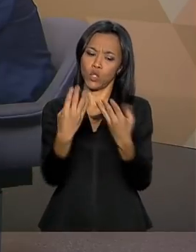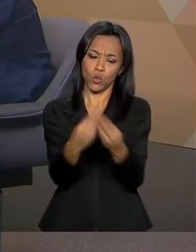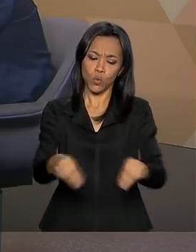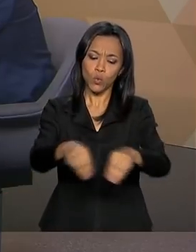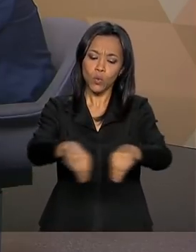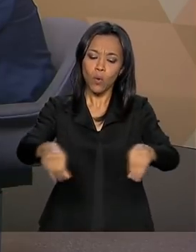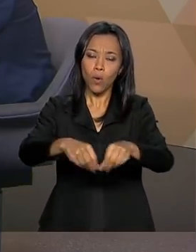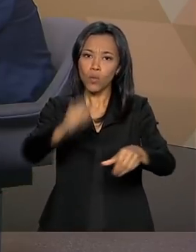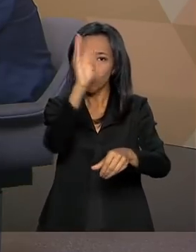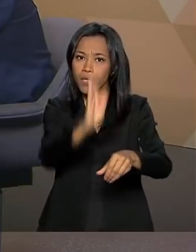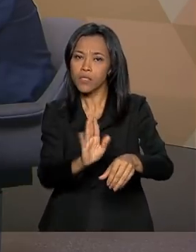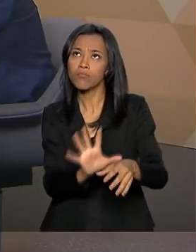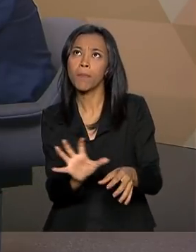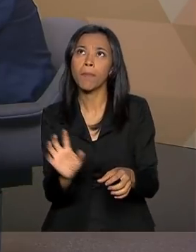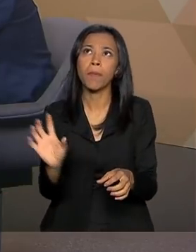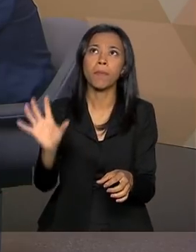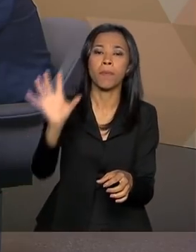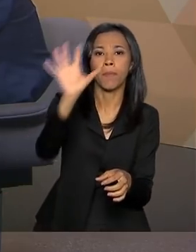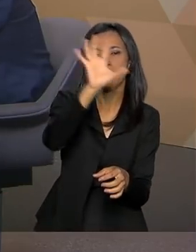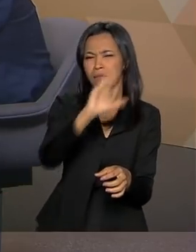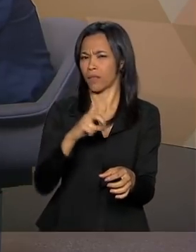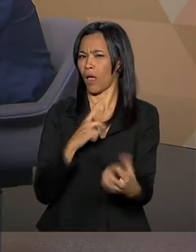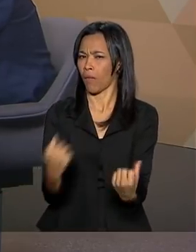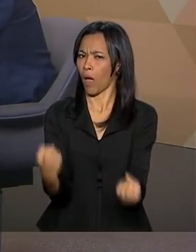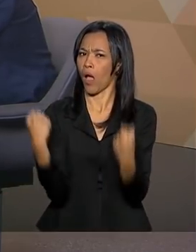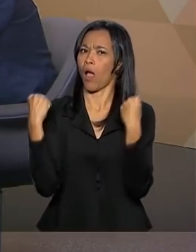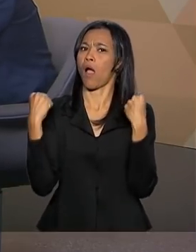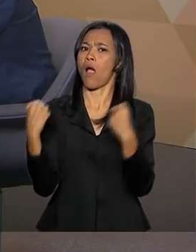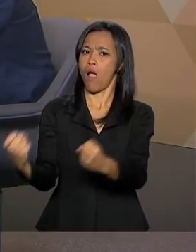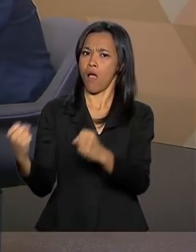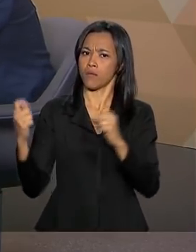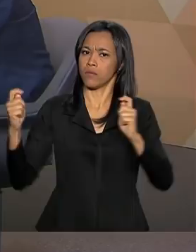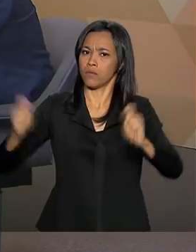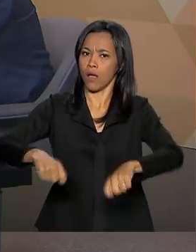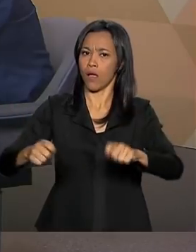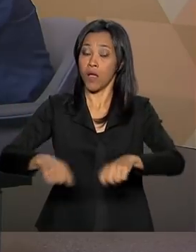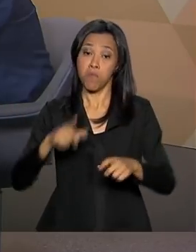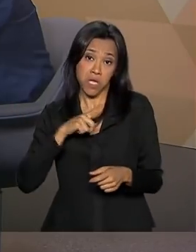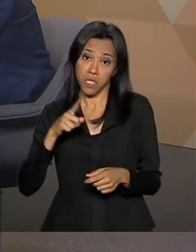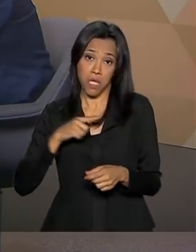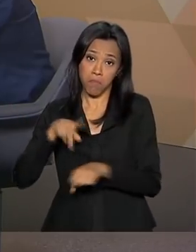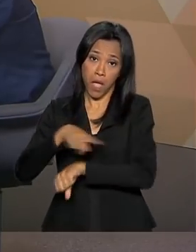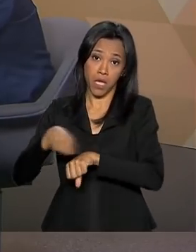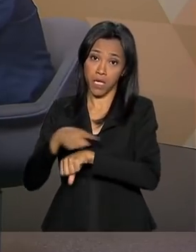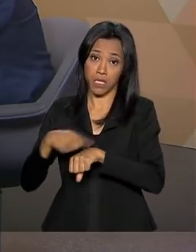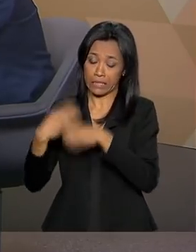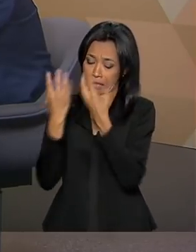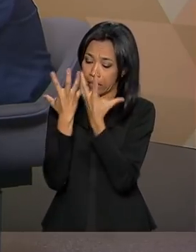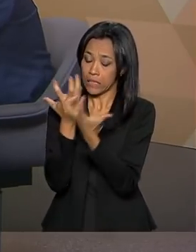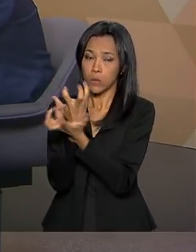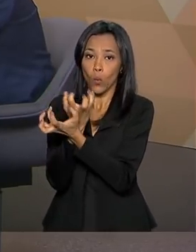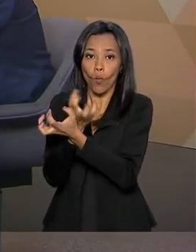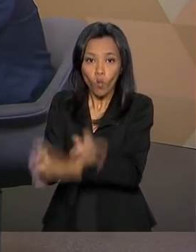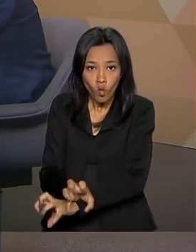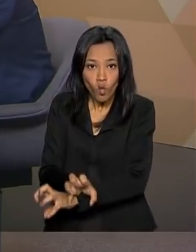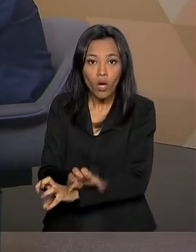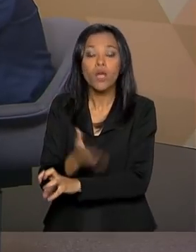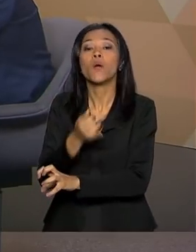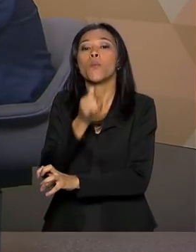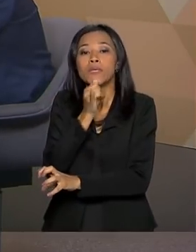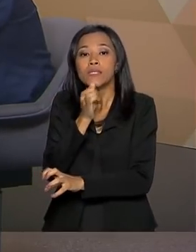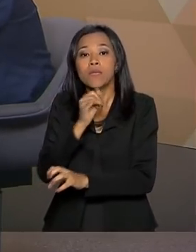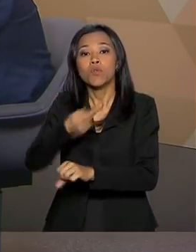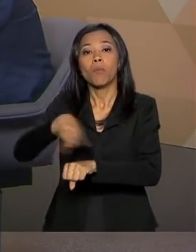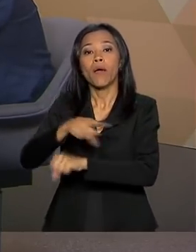modo geral, ele tem toda a potencialidade para o agro. Até porque tem países mais secos, desérticos no mundo, que Israel, por exemplo.